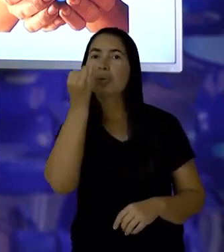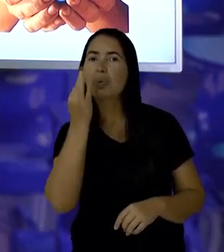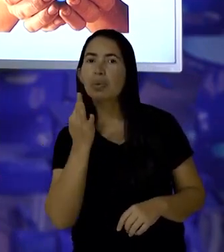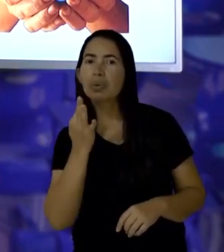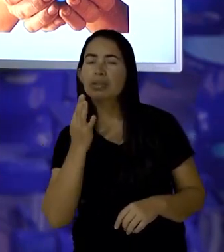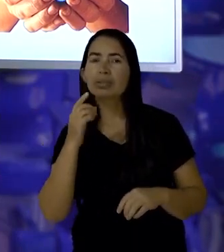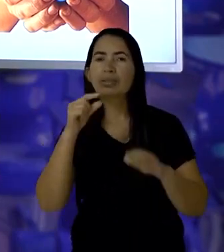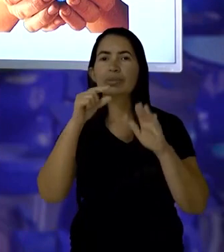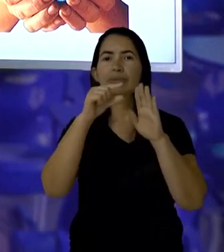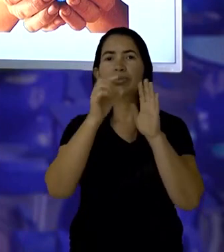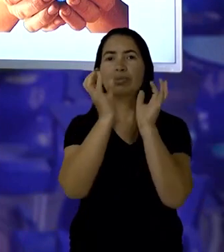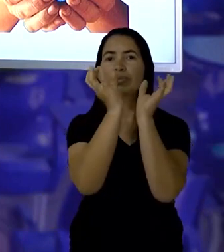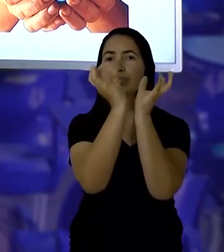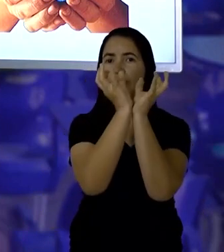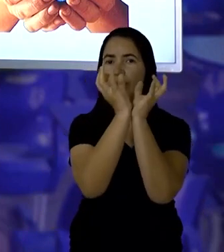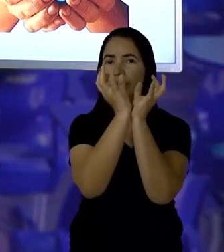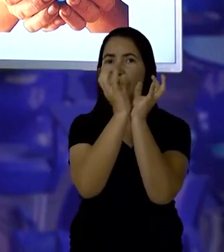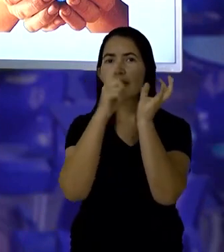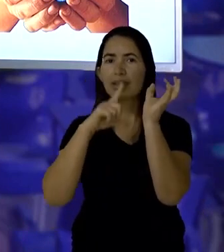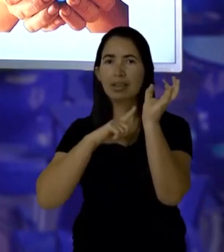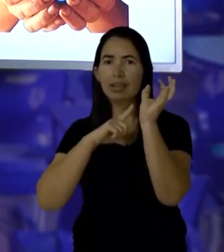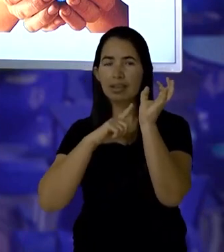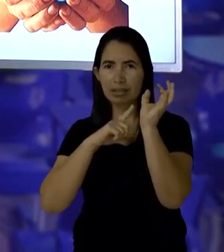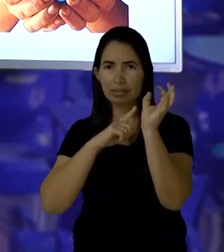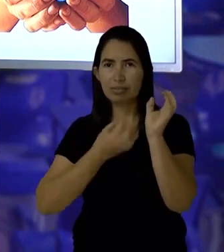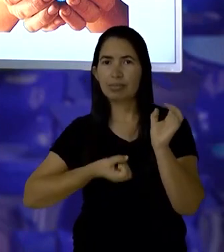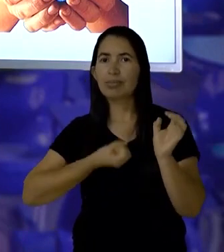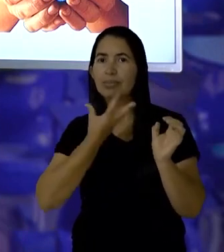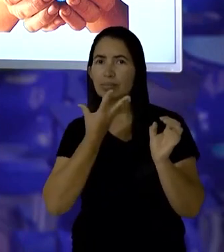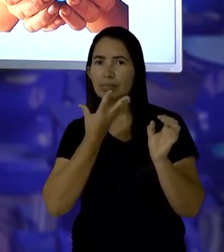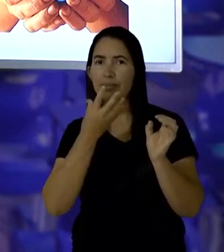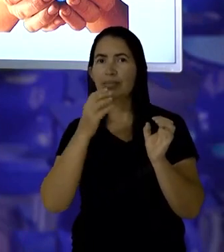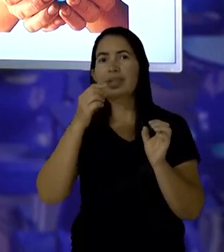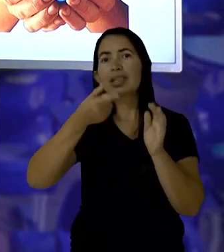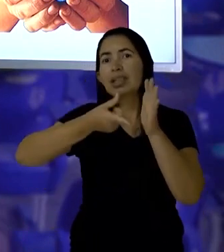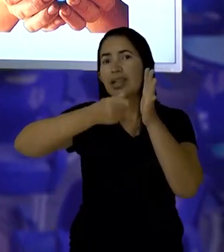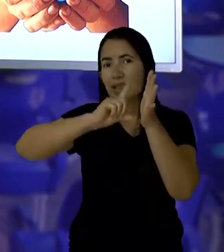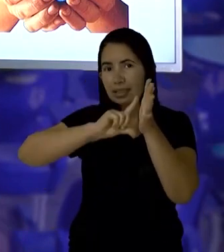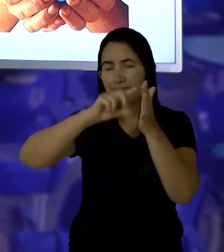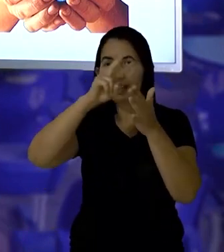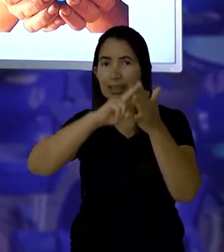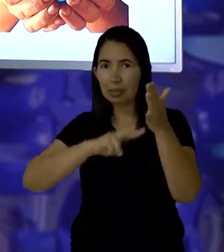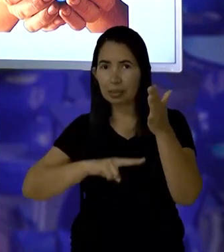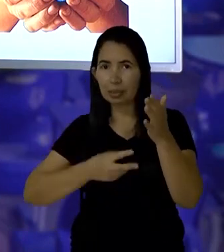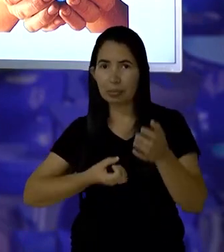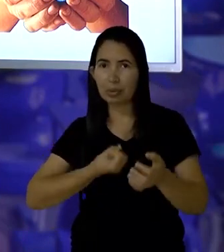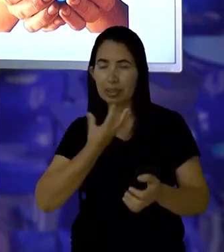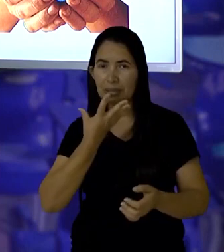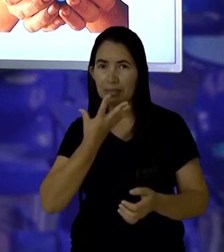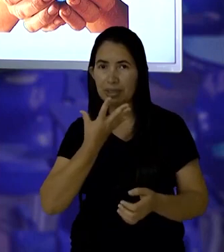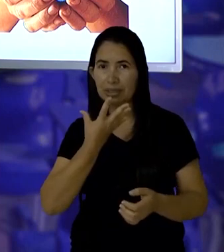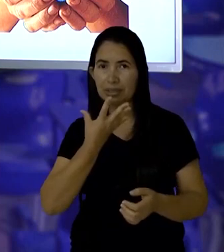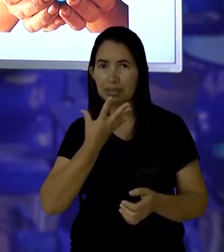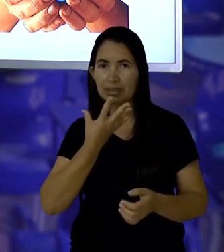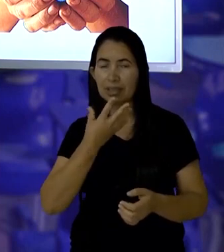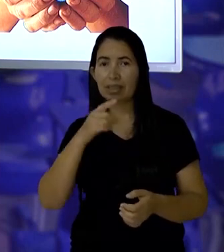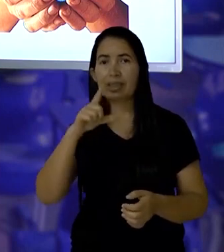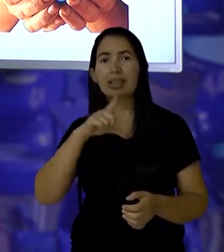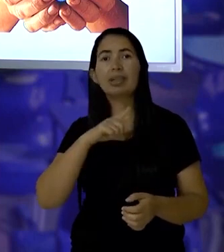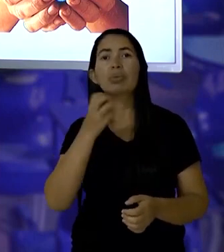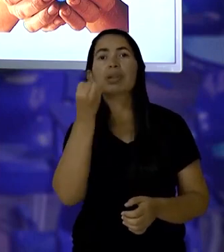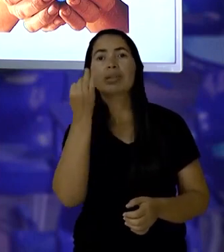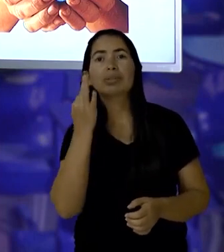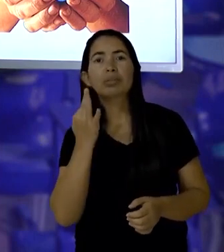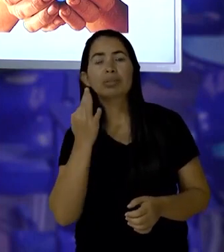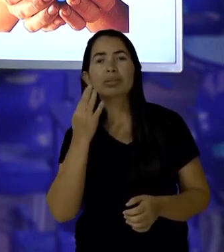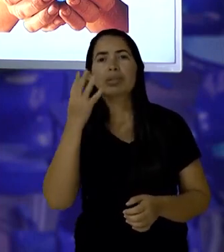Quantas estrofes tem no poema? Nós contamos antes da leitura do poema e ele